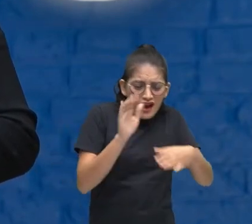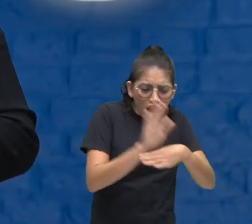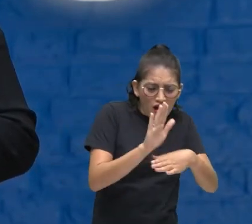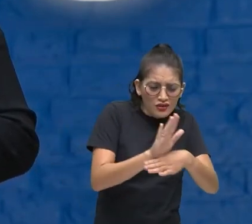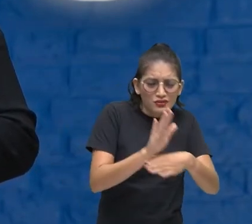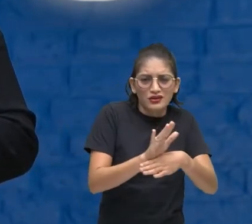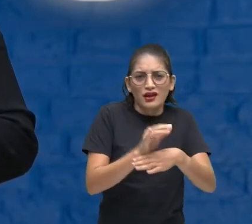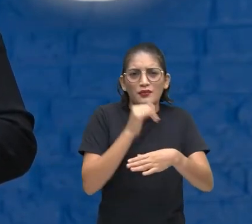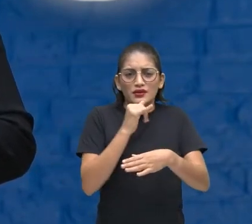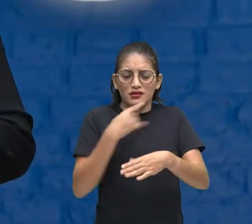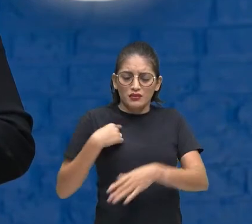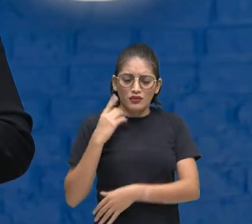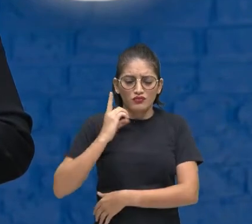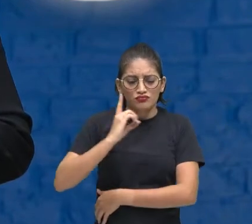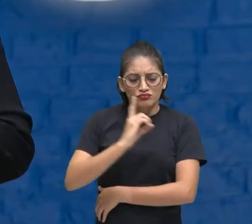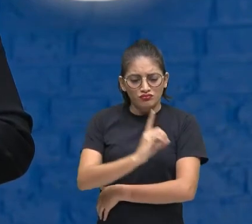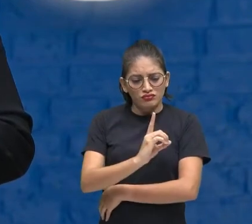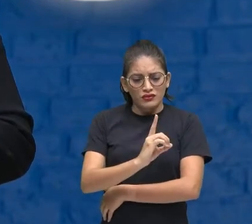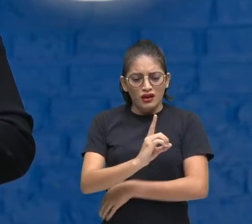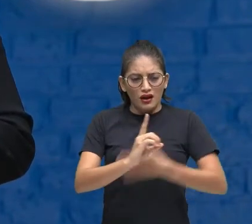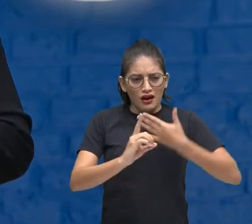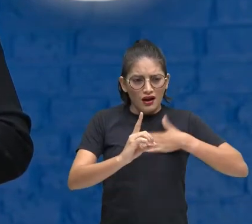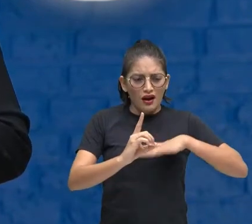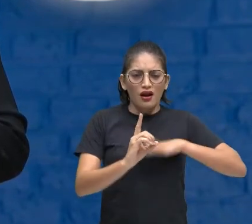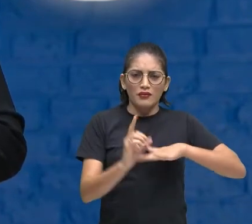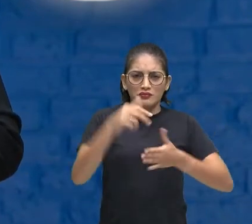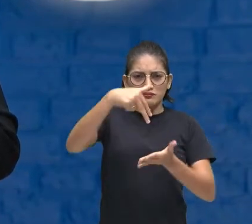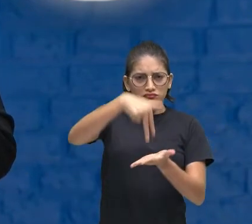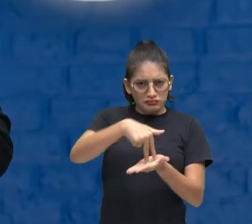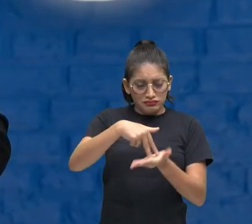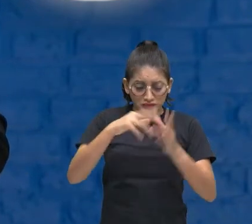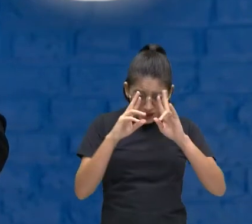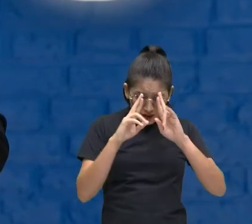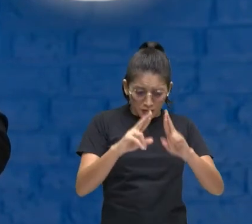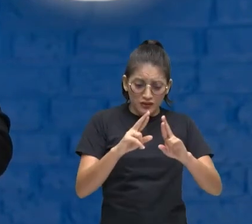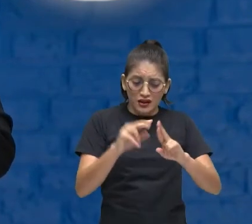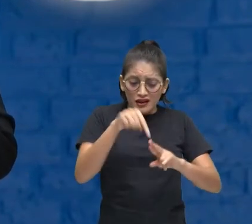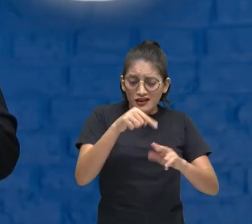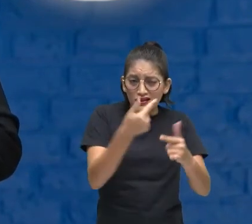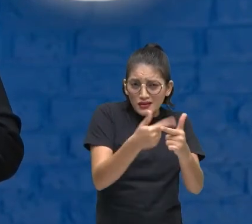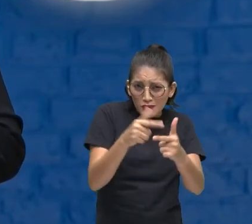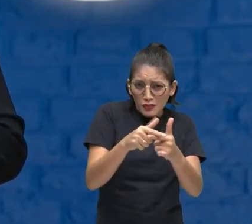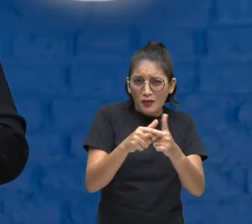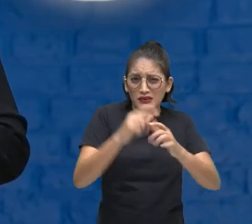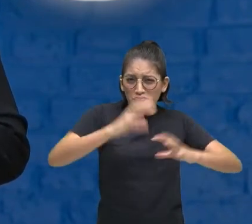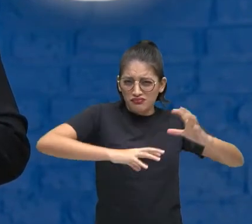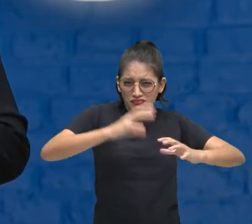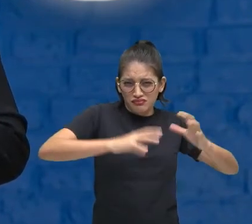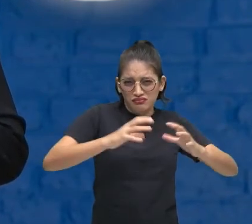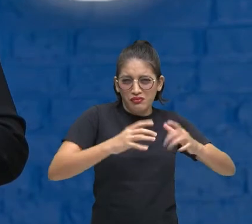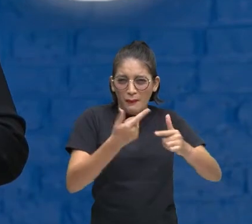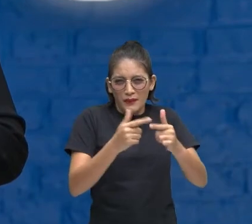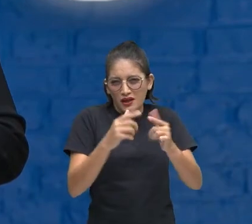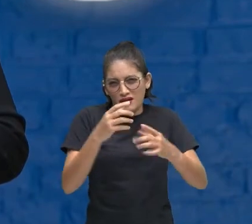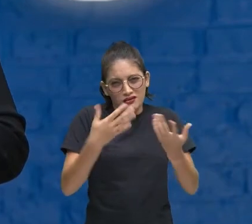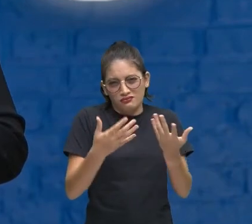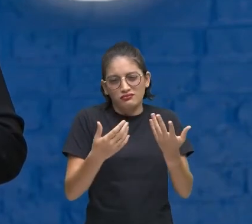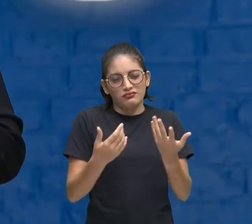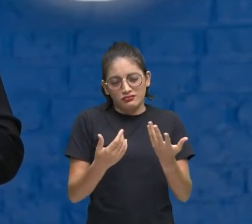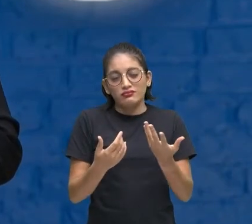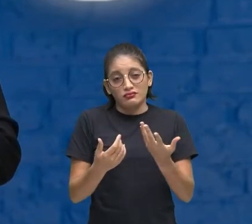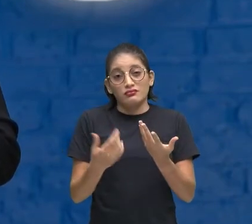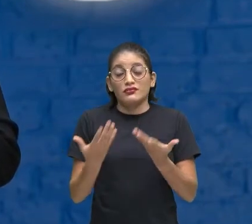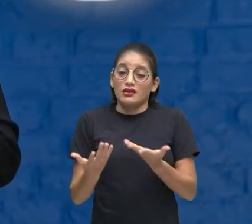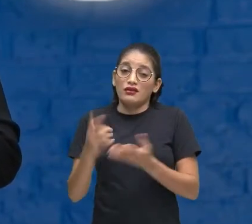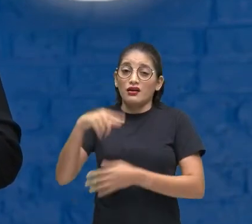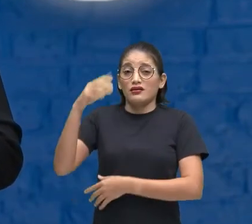colocar De uma forma Tranquila Respeitosa Diante de uma situação De conflito Né Então Cabe aí